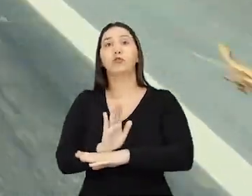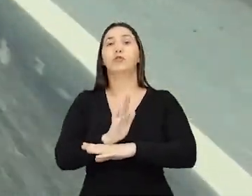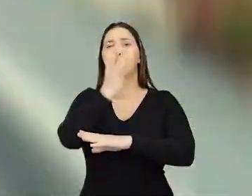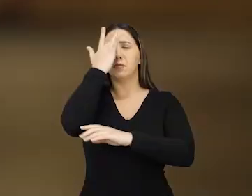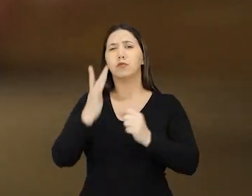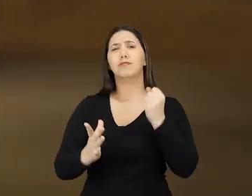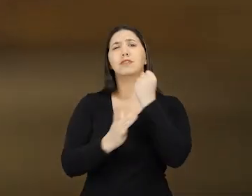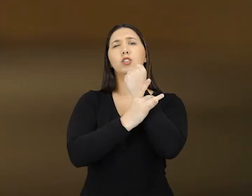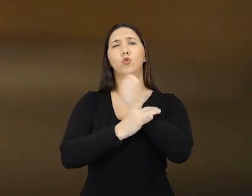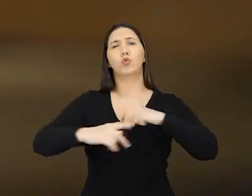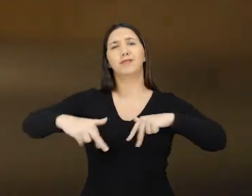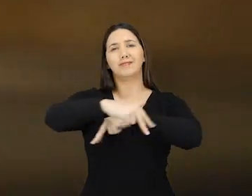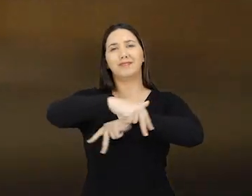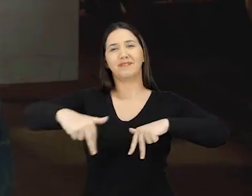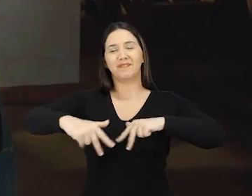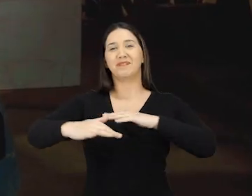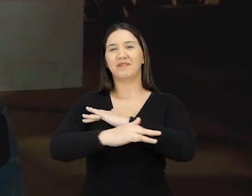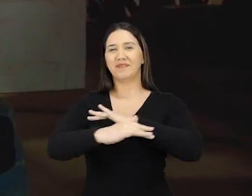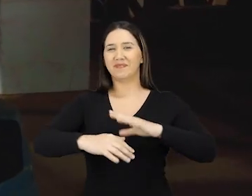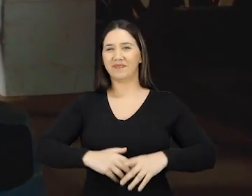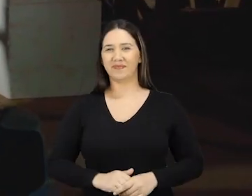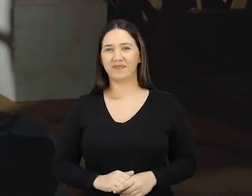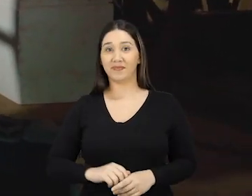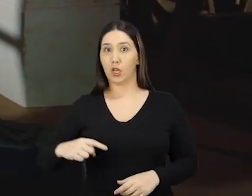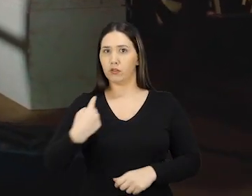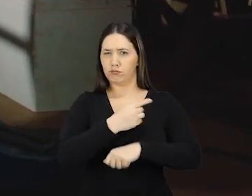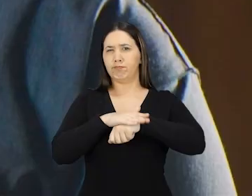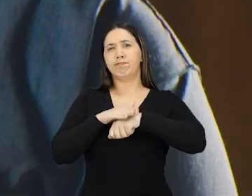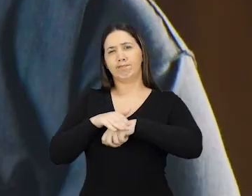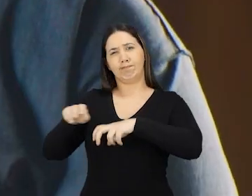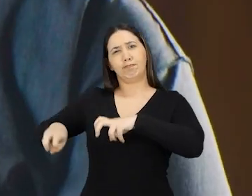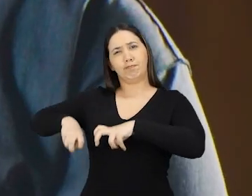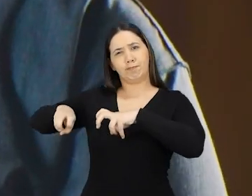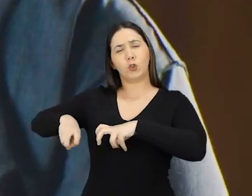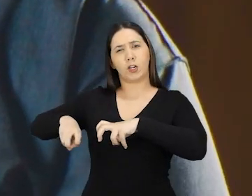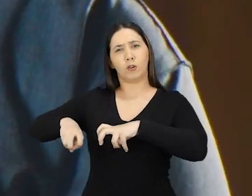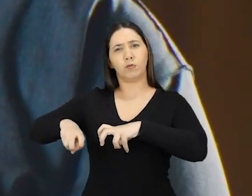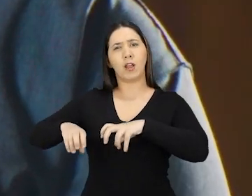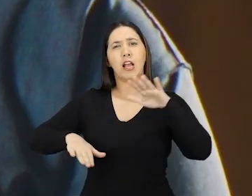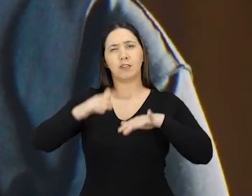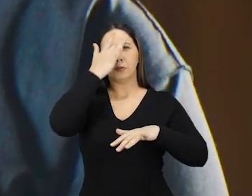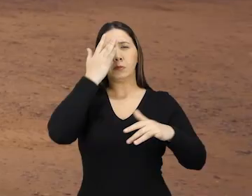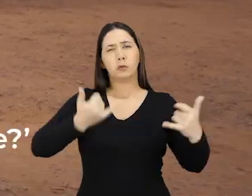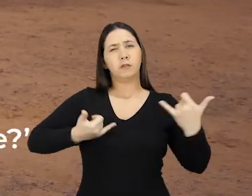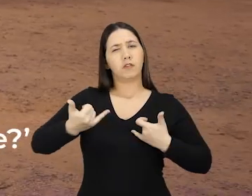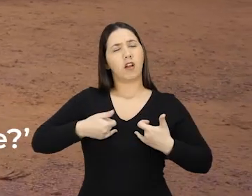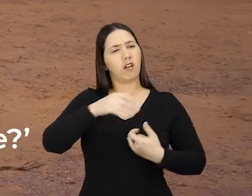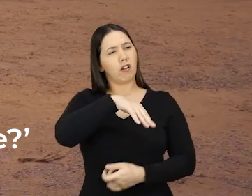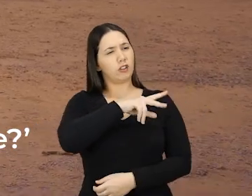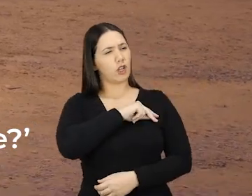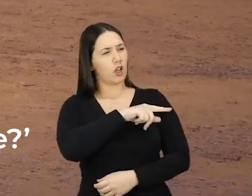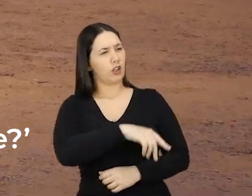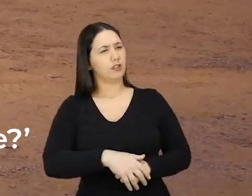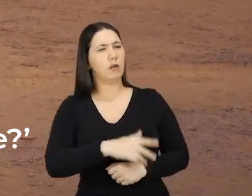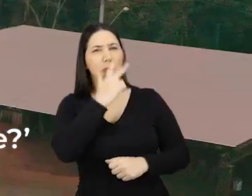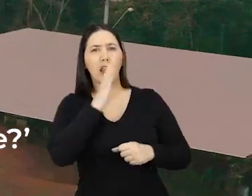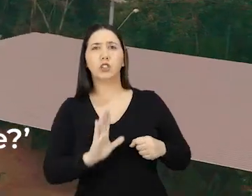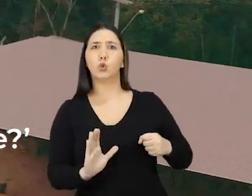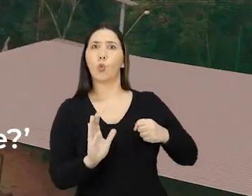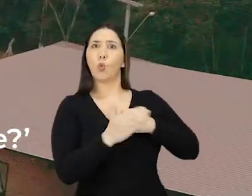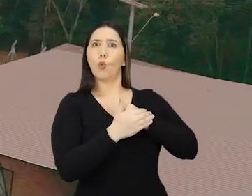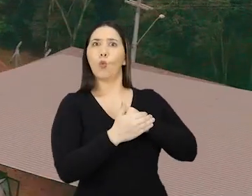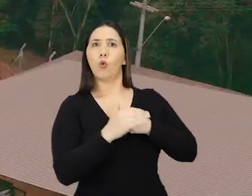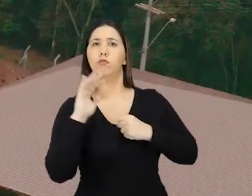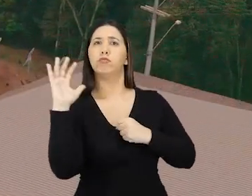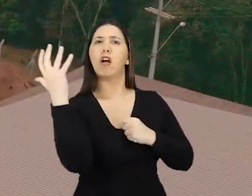estradas. Como os produtores rurais, por muitas vezes eu ouvi de clientes, Rapaz, como vocês estão escondidos